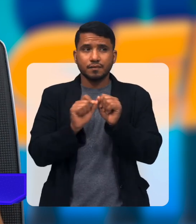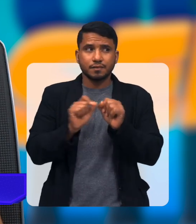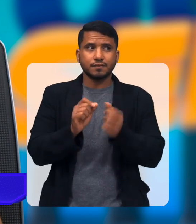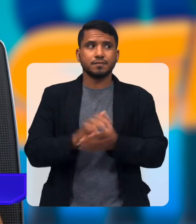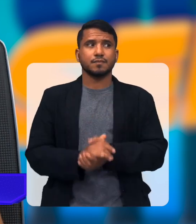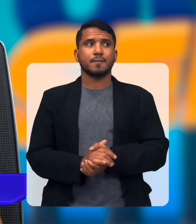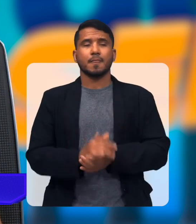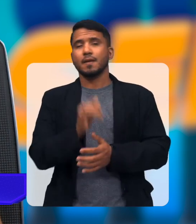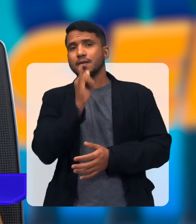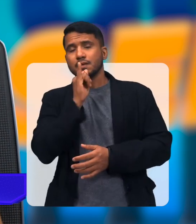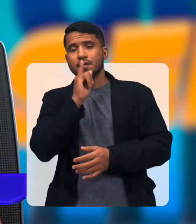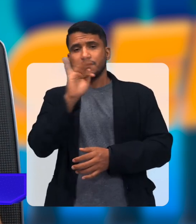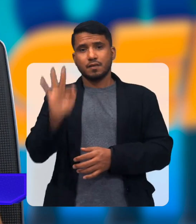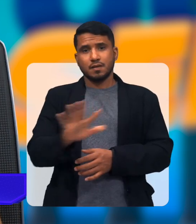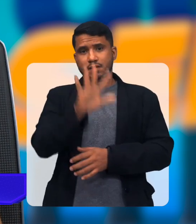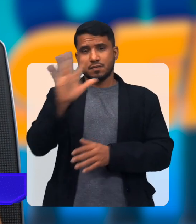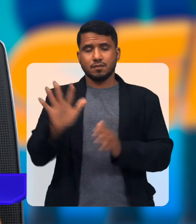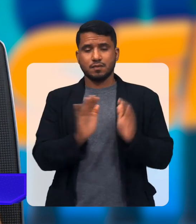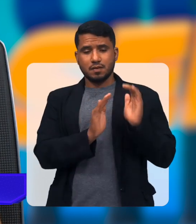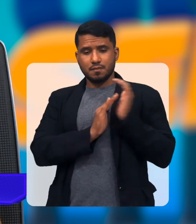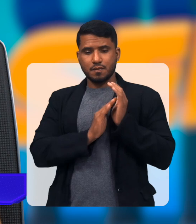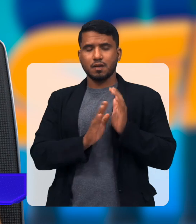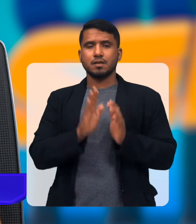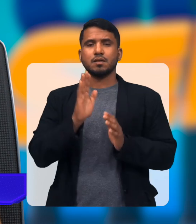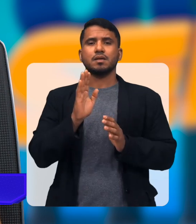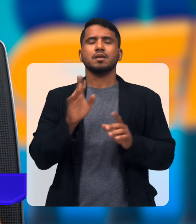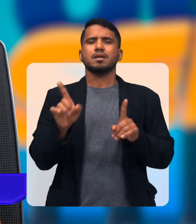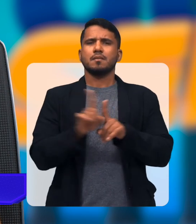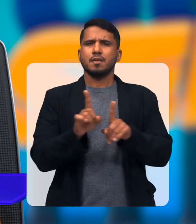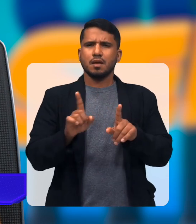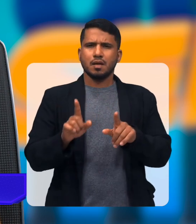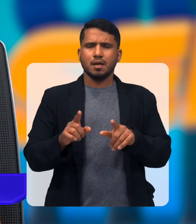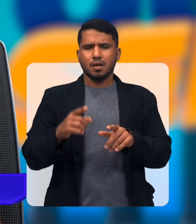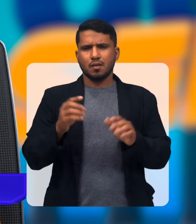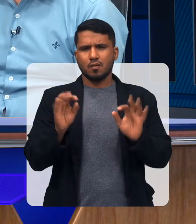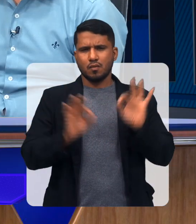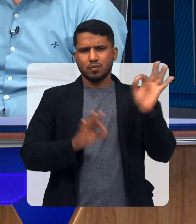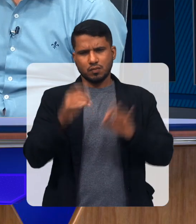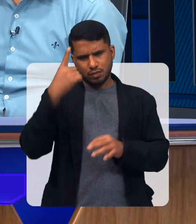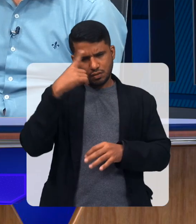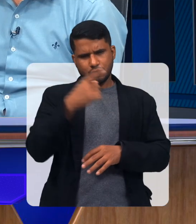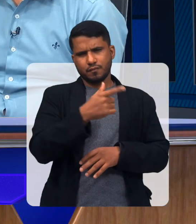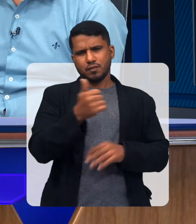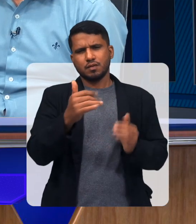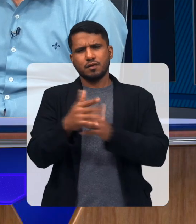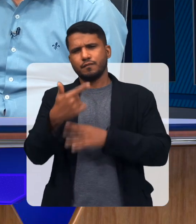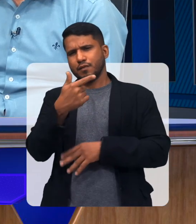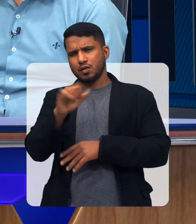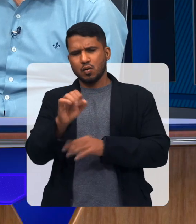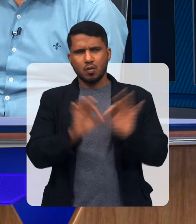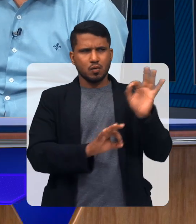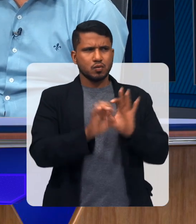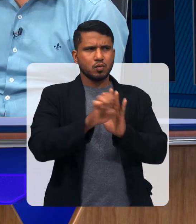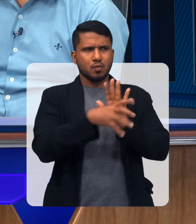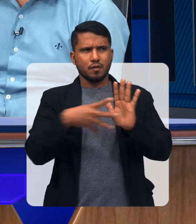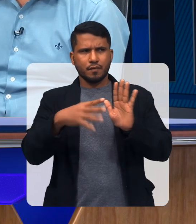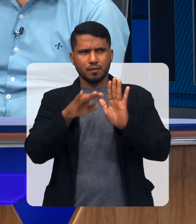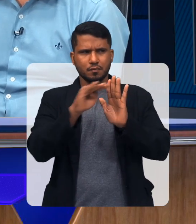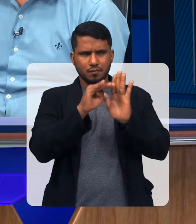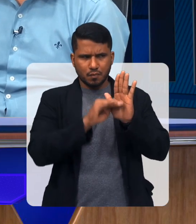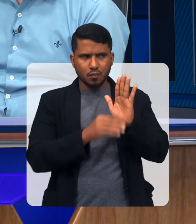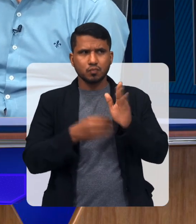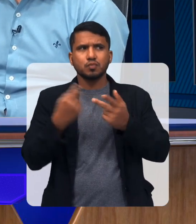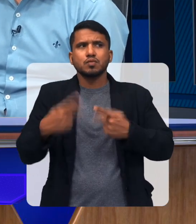também falta muito a ser feito ainda Por exemplo, a Federação Asapai elaborou para essa semana 21 a